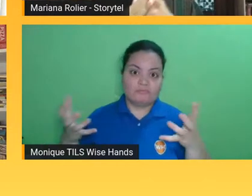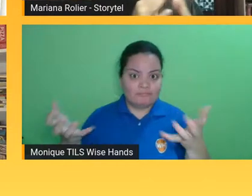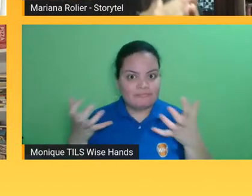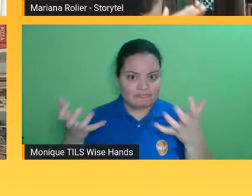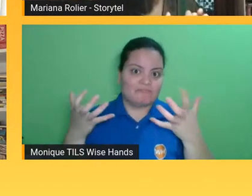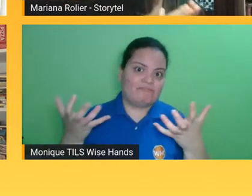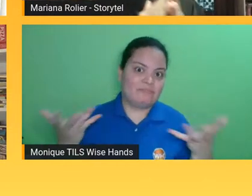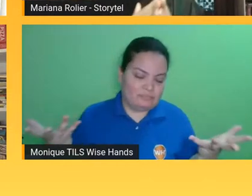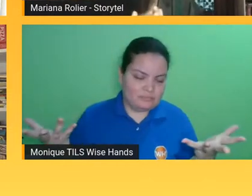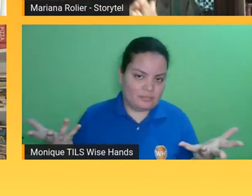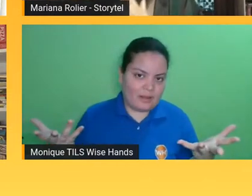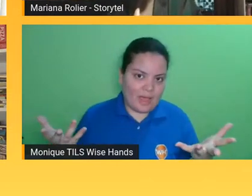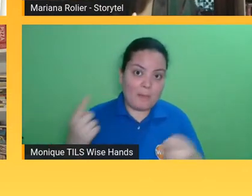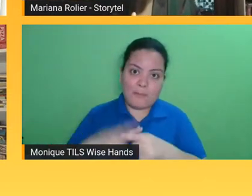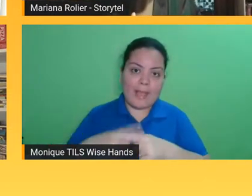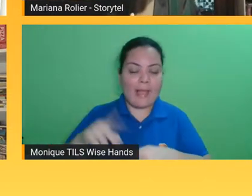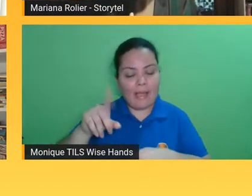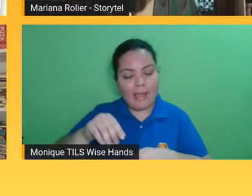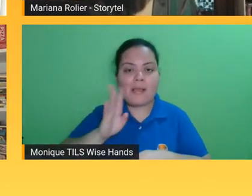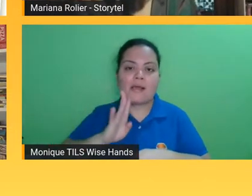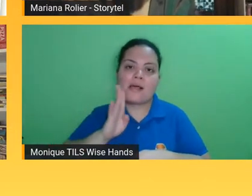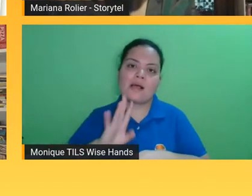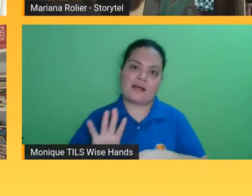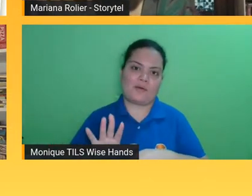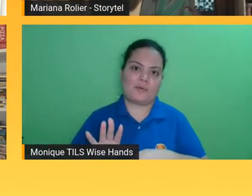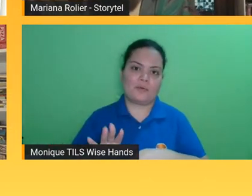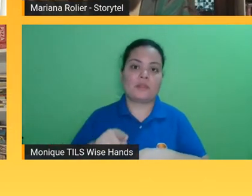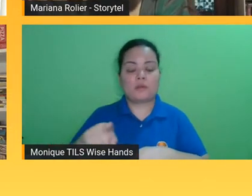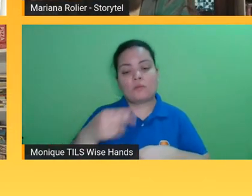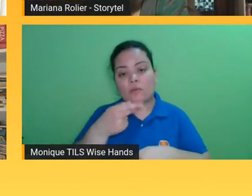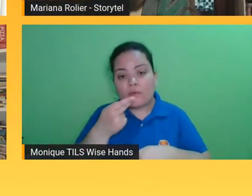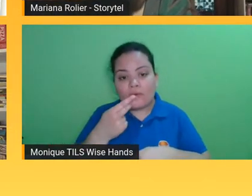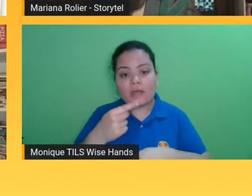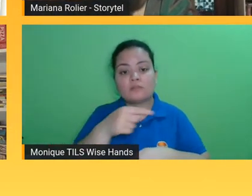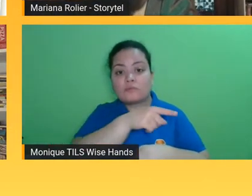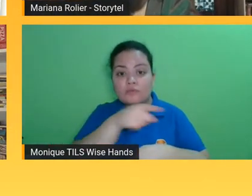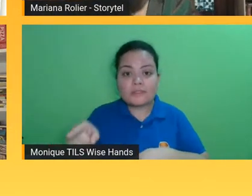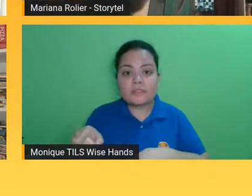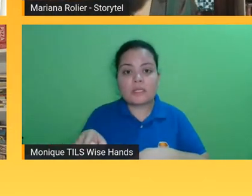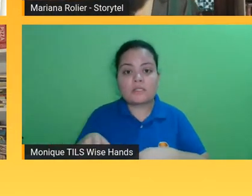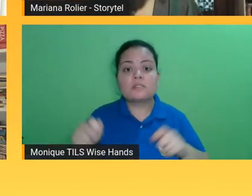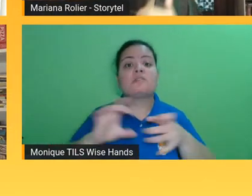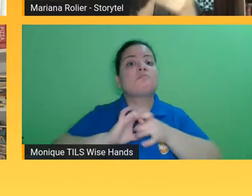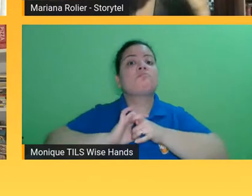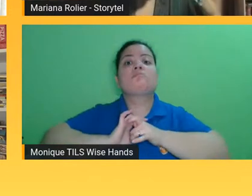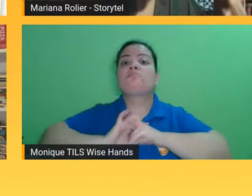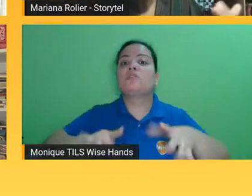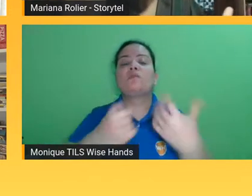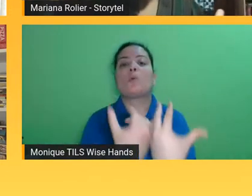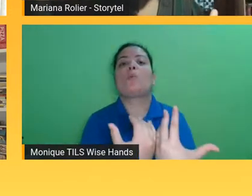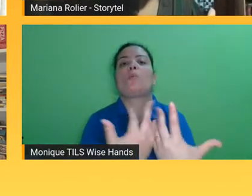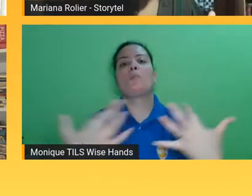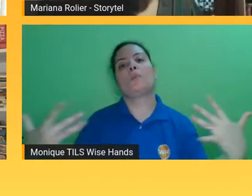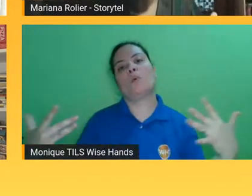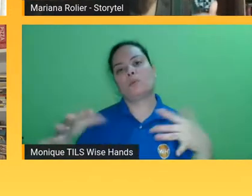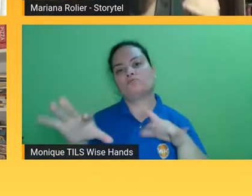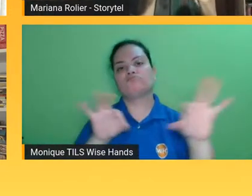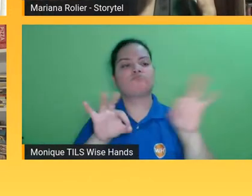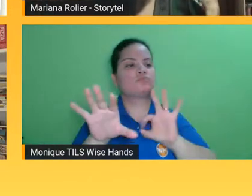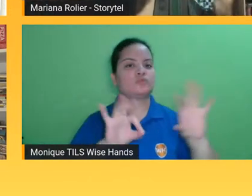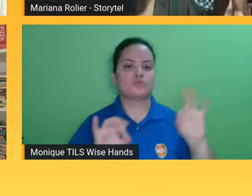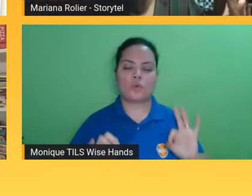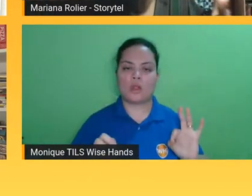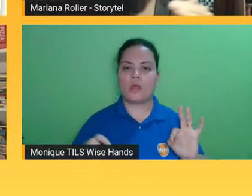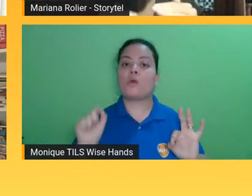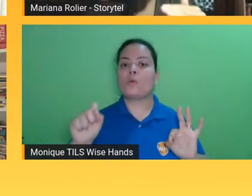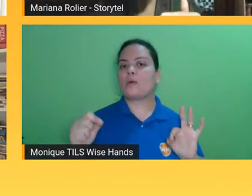concordo 100% assim deixa a audiência escolher o que vai ser melhor para ela tanto seja o físico quanto o